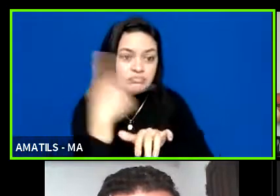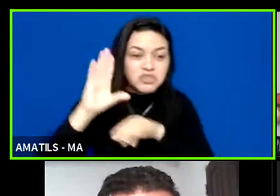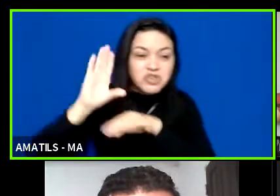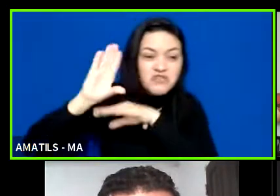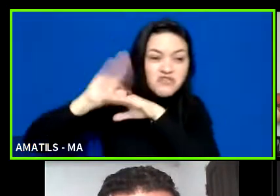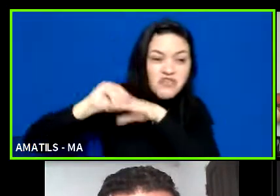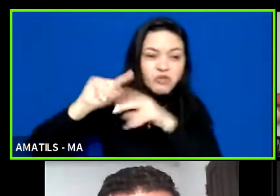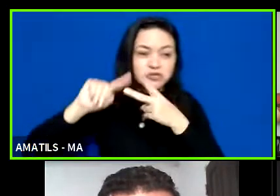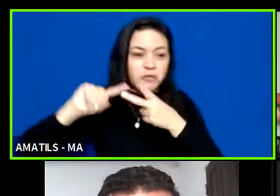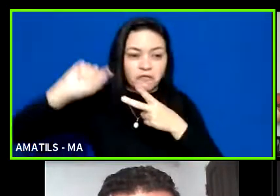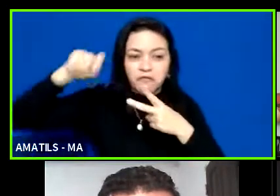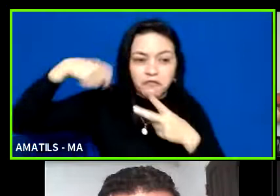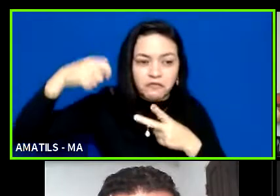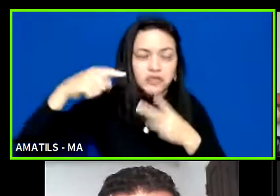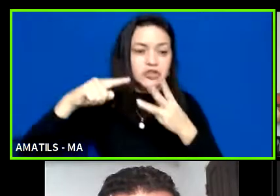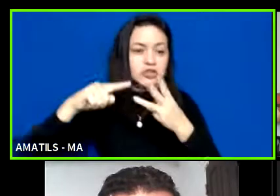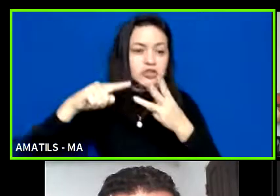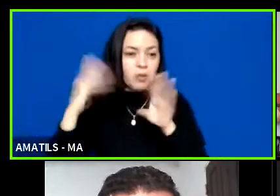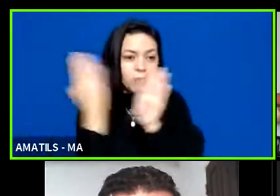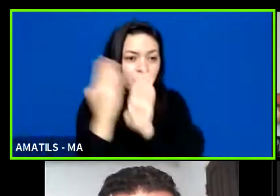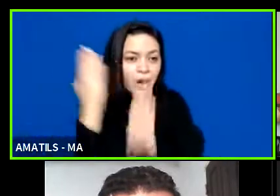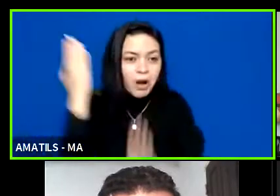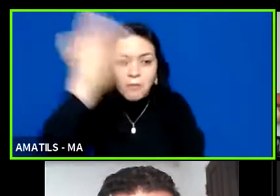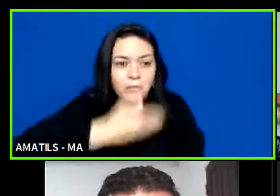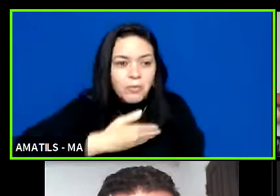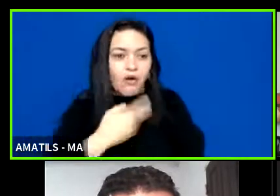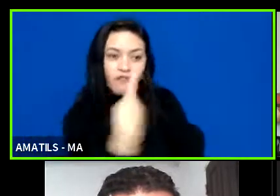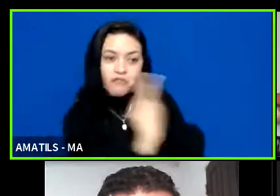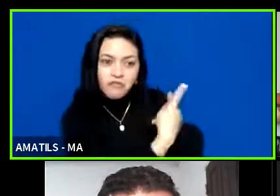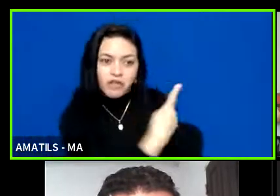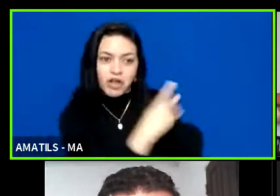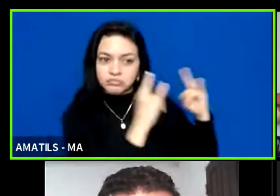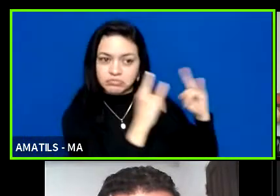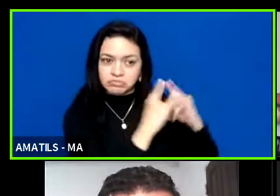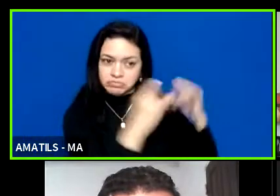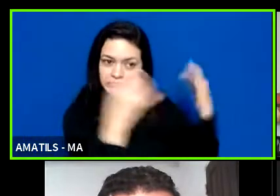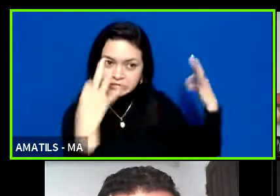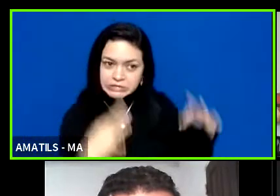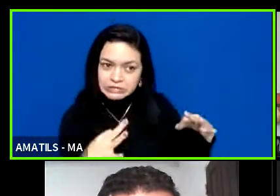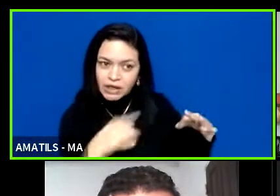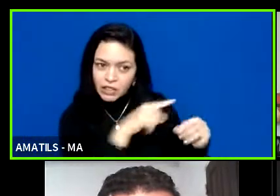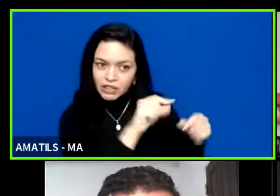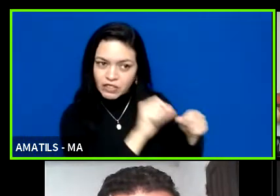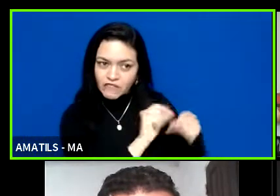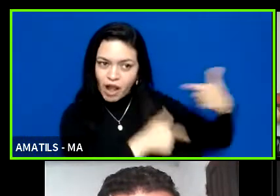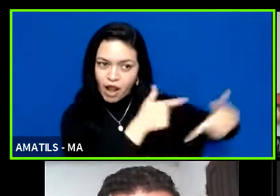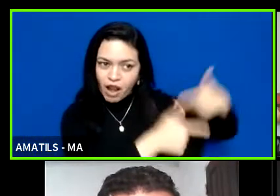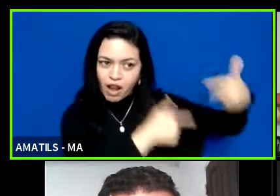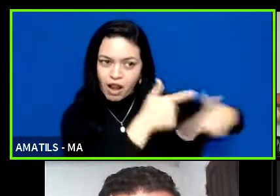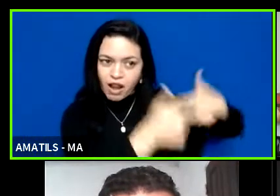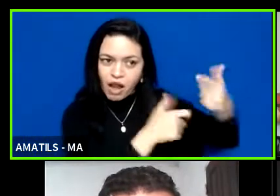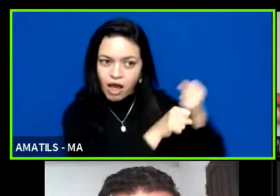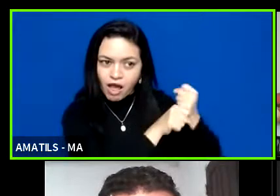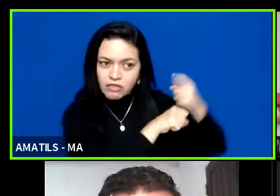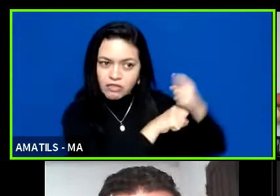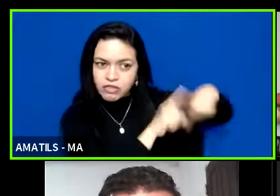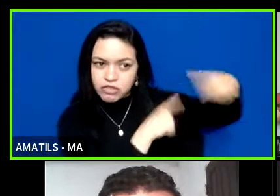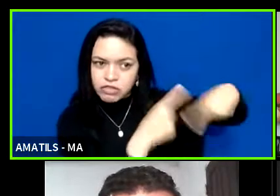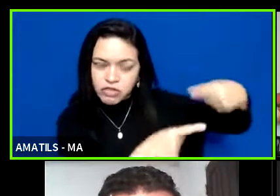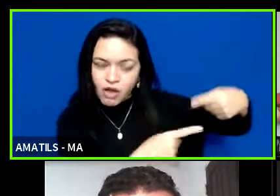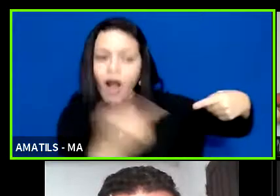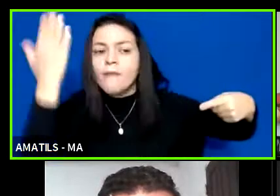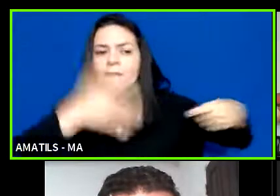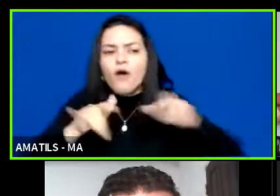vídeo se tem algum outro documento que comprove a execução com o êxito dessa ação aí sim se comprova a